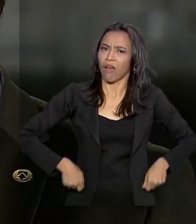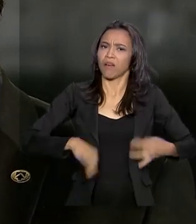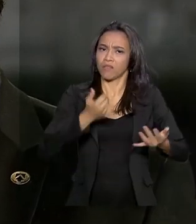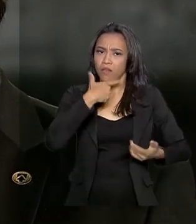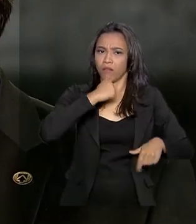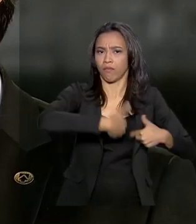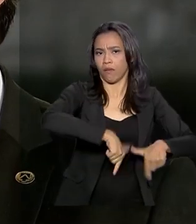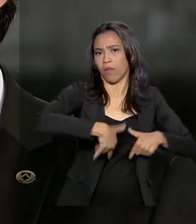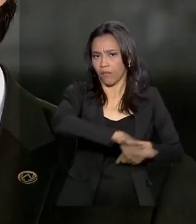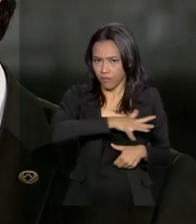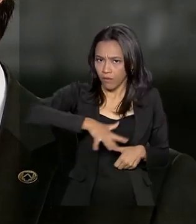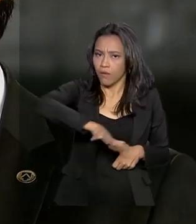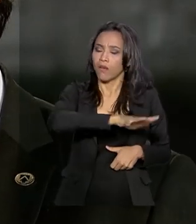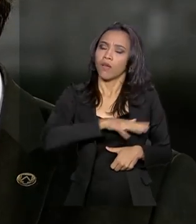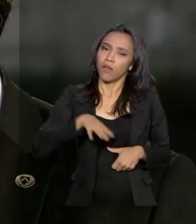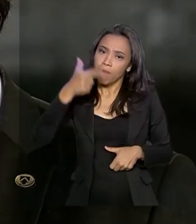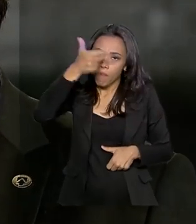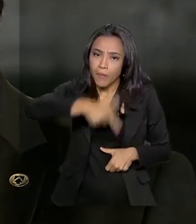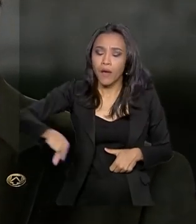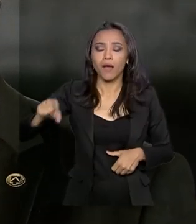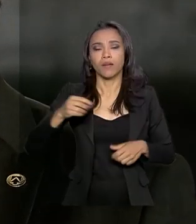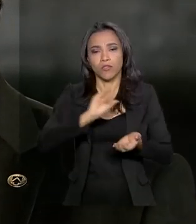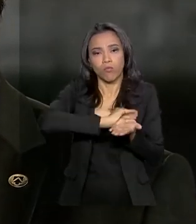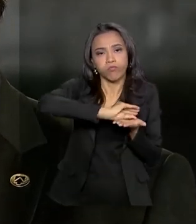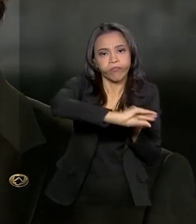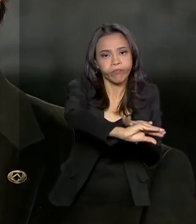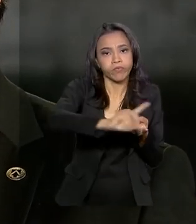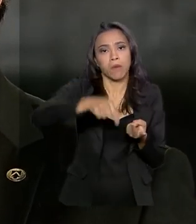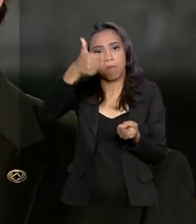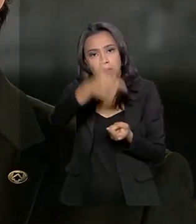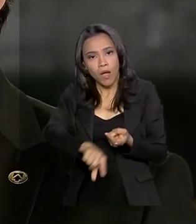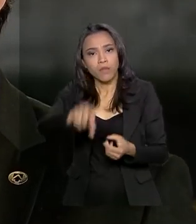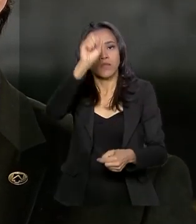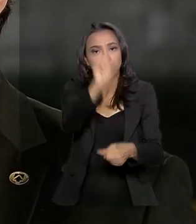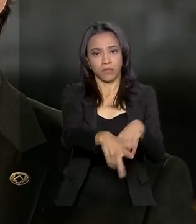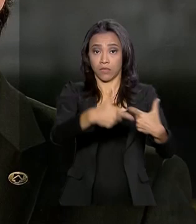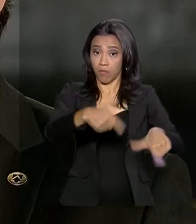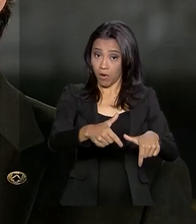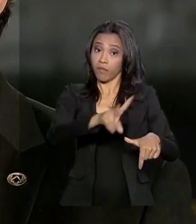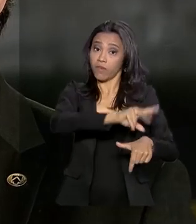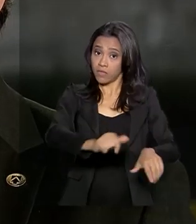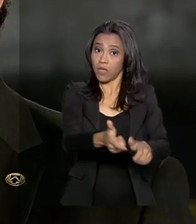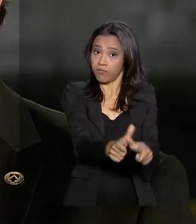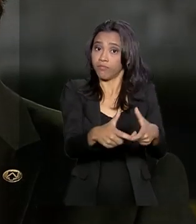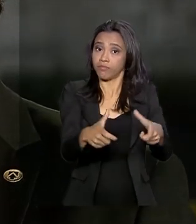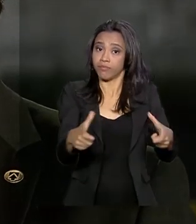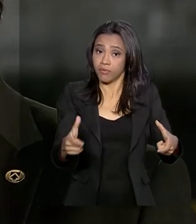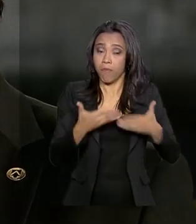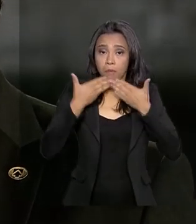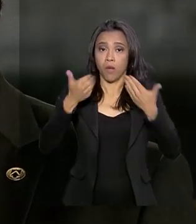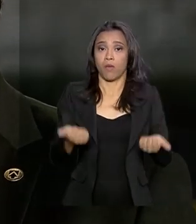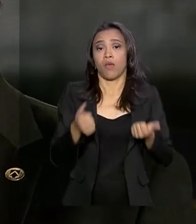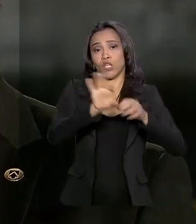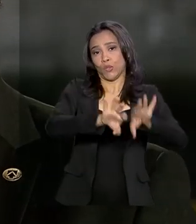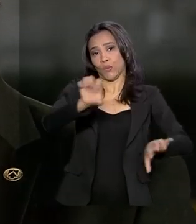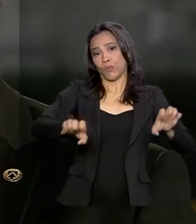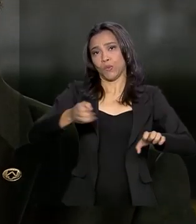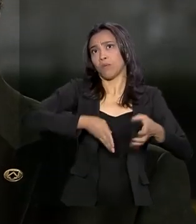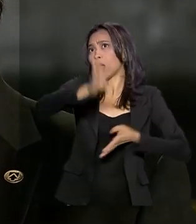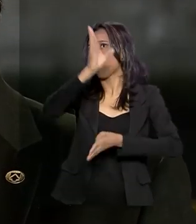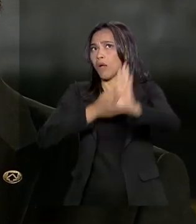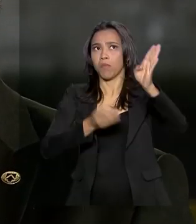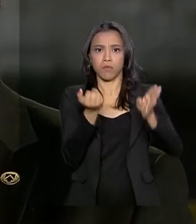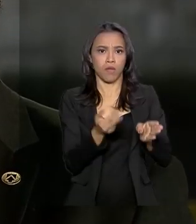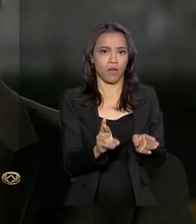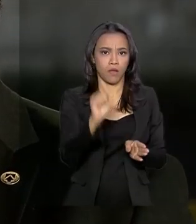sobra para novos investimentos, são mais empregos que serão gerados, ou seja, a gente insere melhor a infraestrutura do Brasil, insere o Brasil